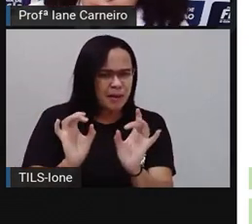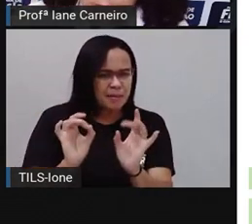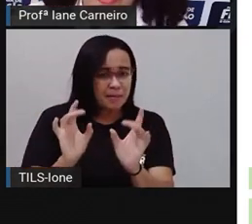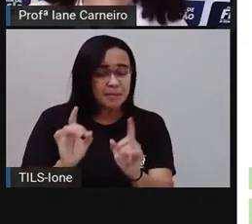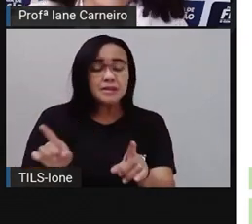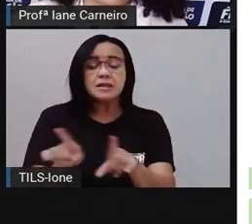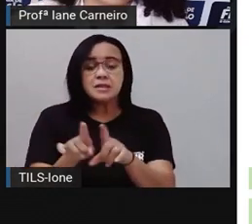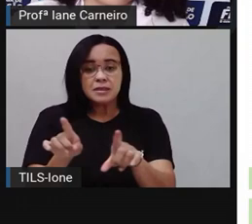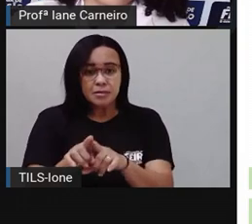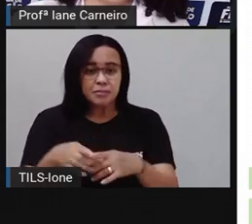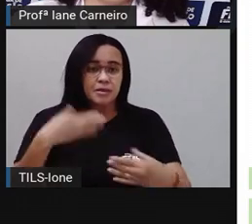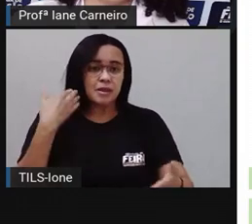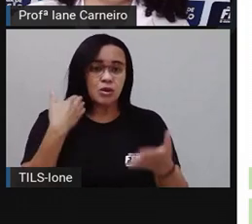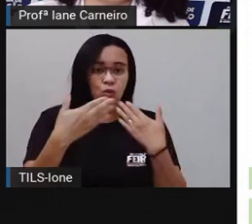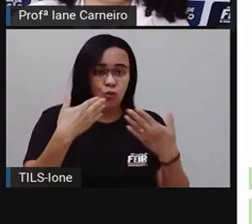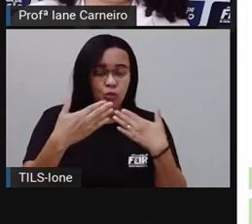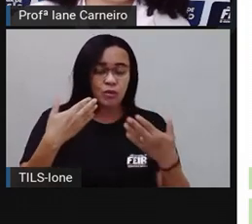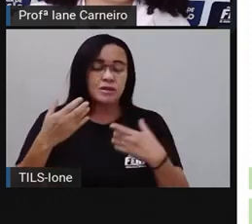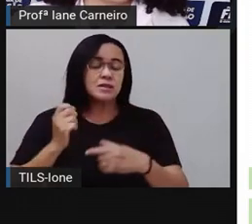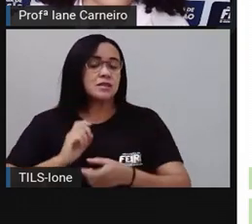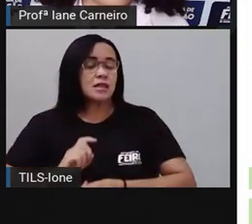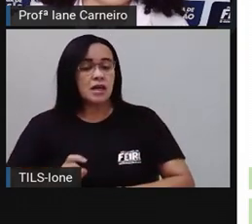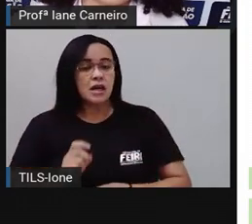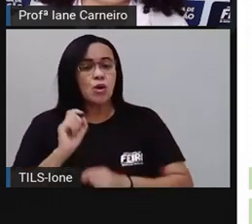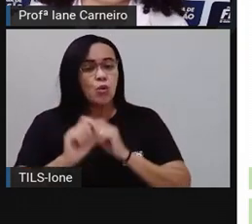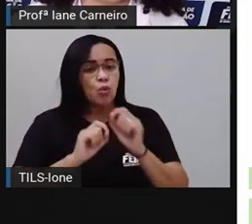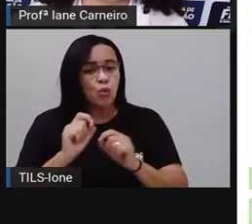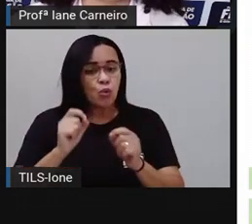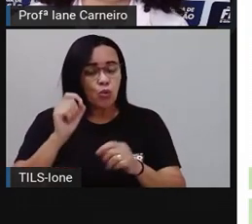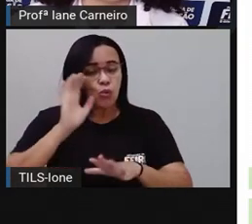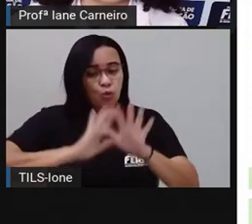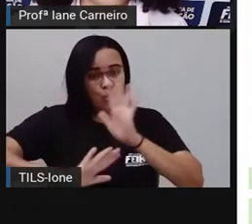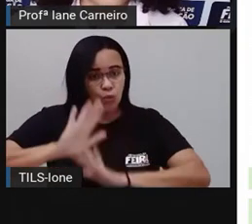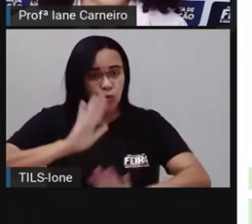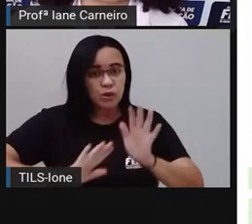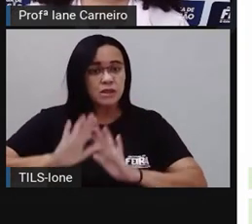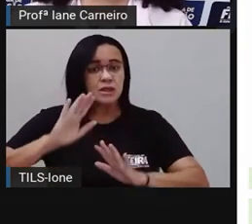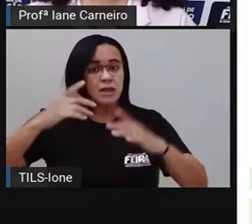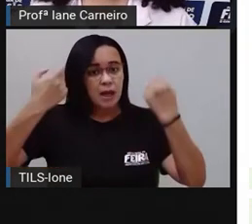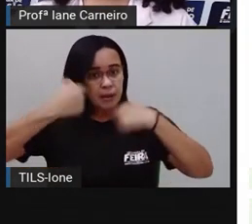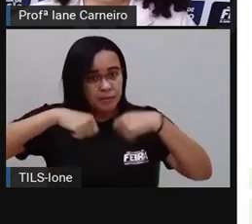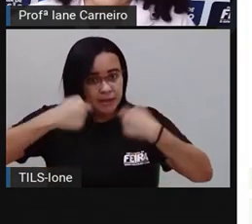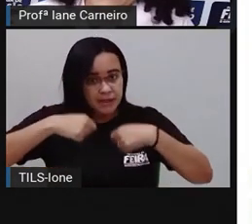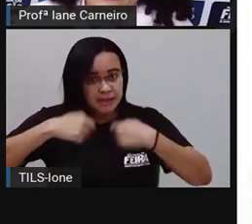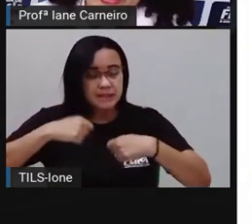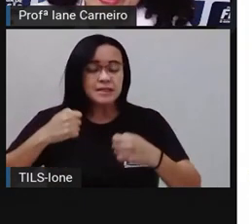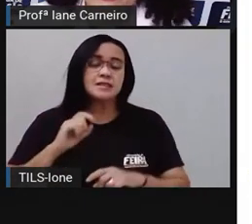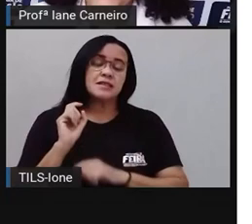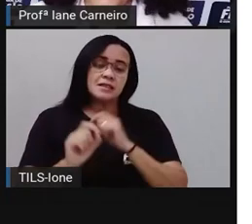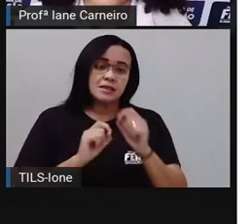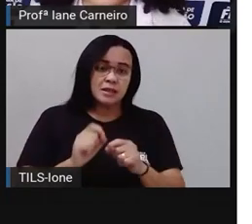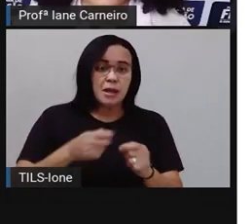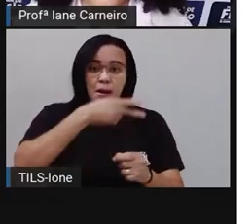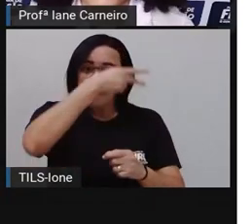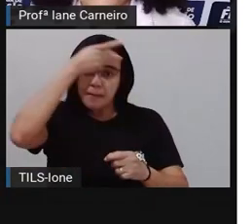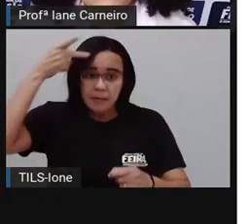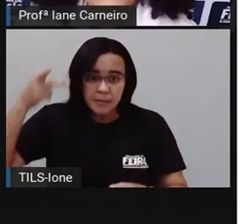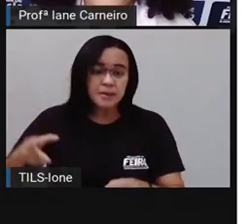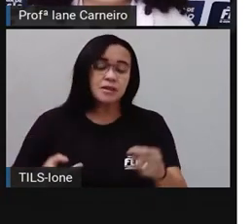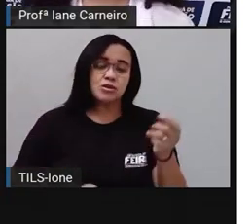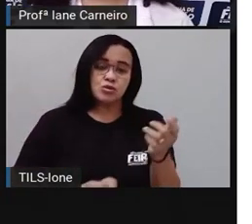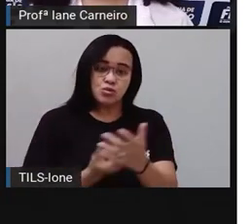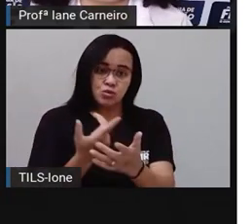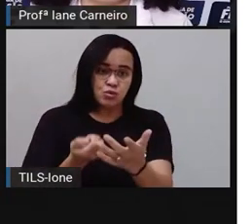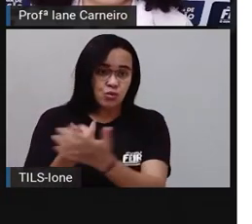também vai discutir a importância de alguns cuidados, né? Que os vendedores, os compradores, né? Das feiras